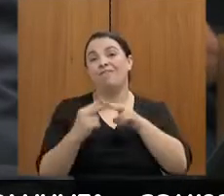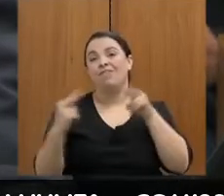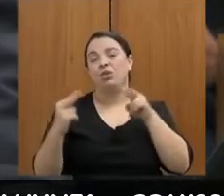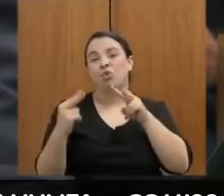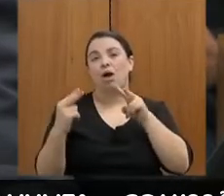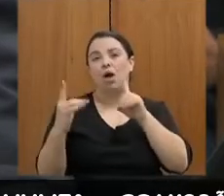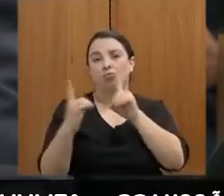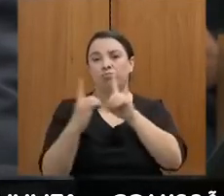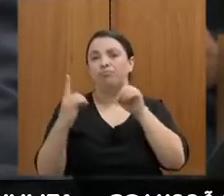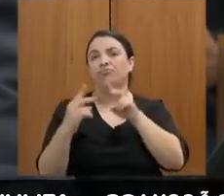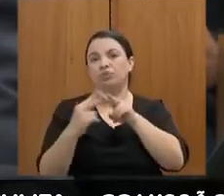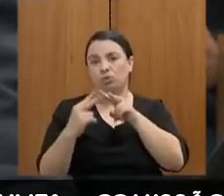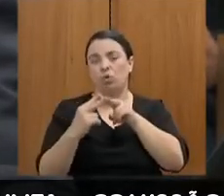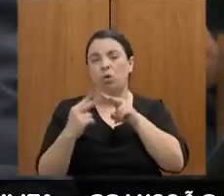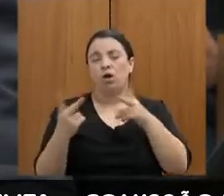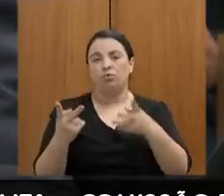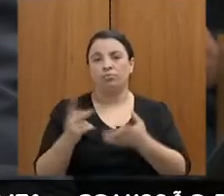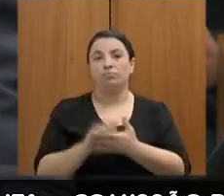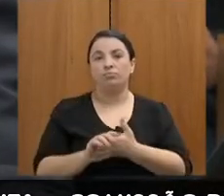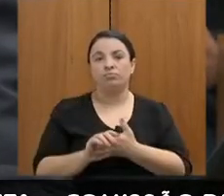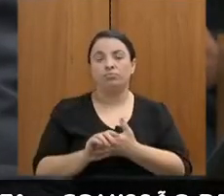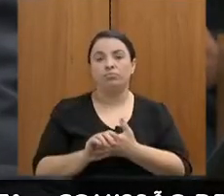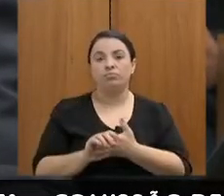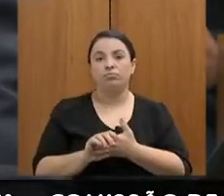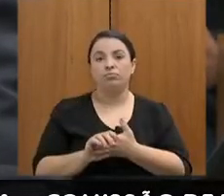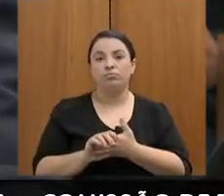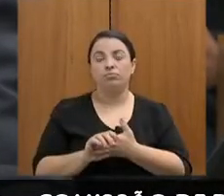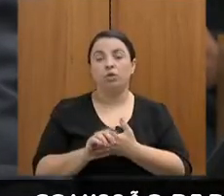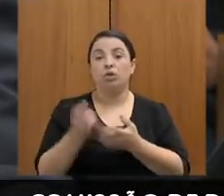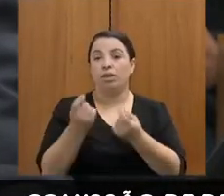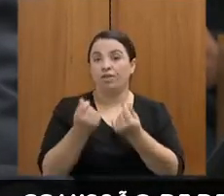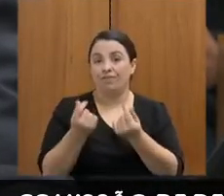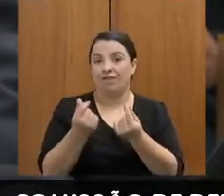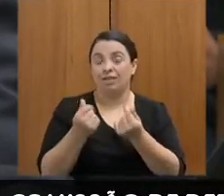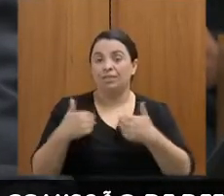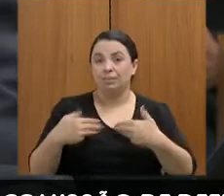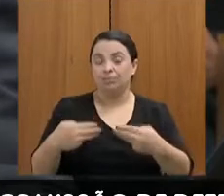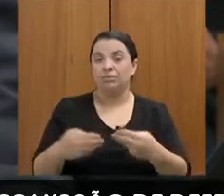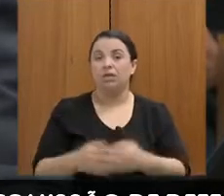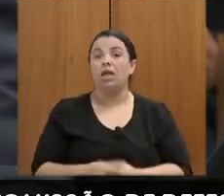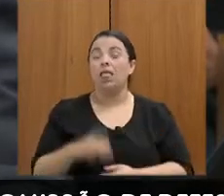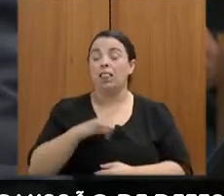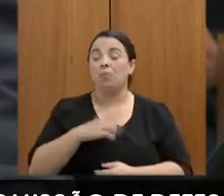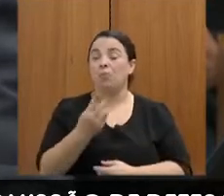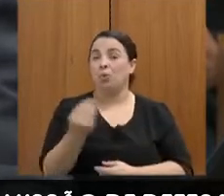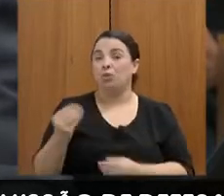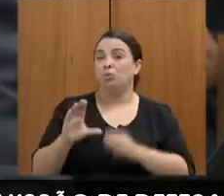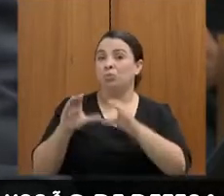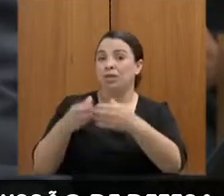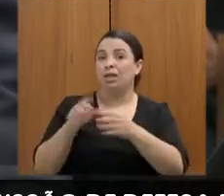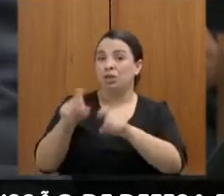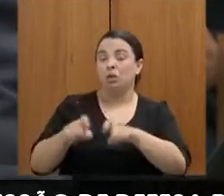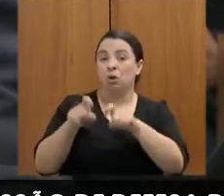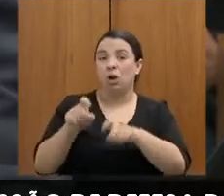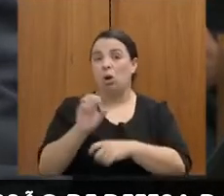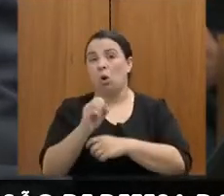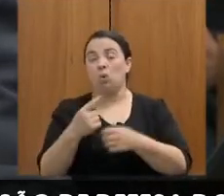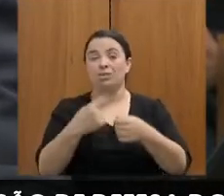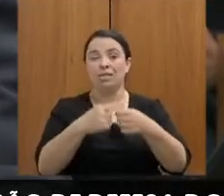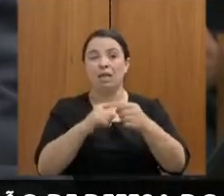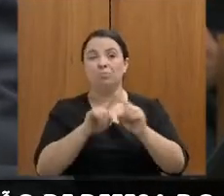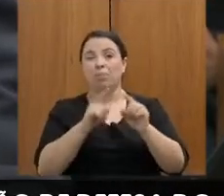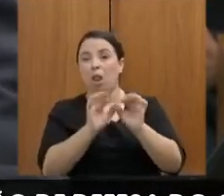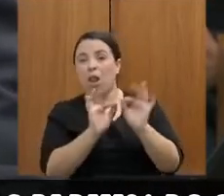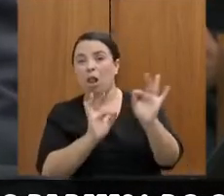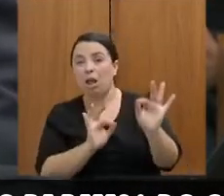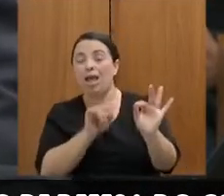recebido várias reclamações de dificuldade, principalmente por parte de comunidades rurais e cidades mais remotas, que a gente sabe que tem nenhuma